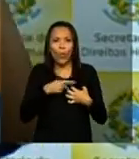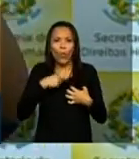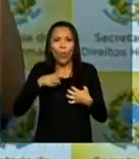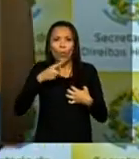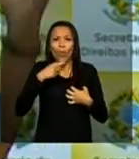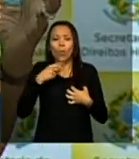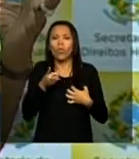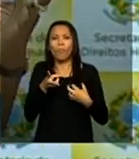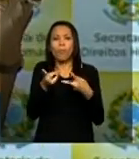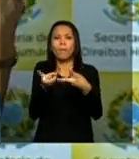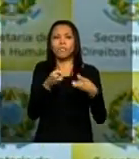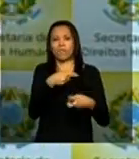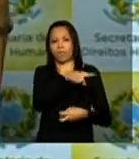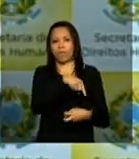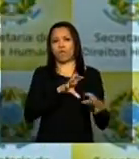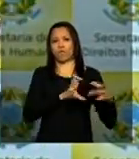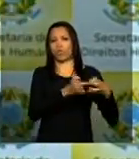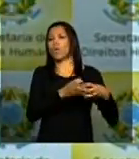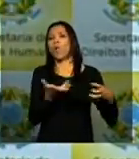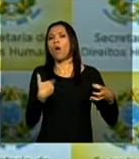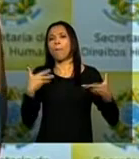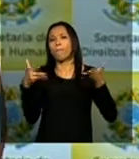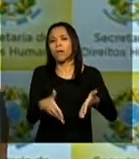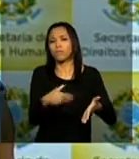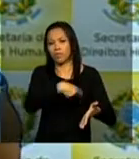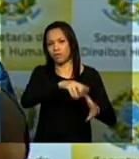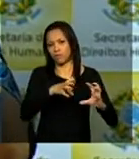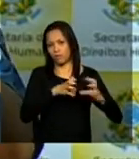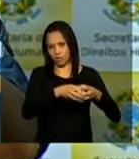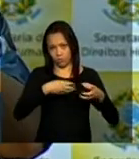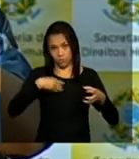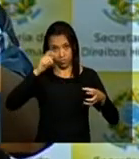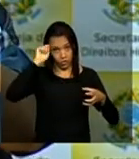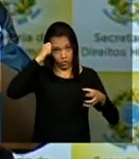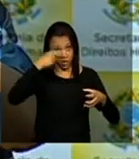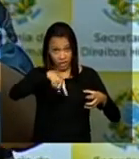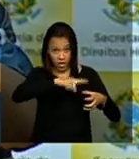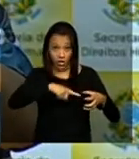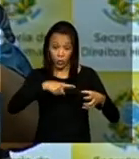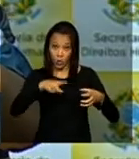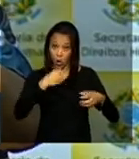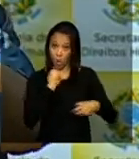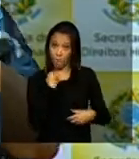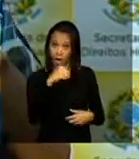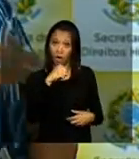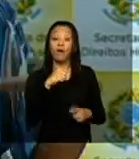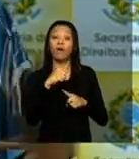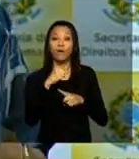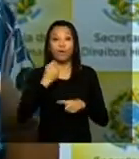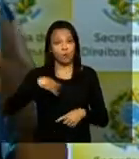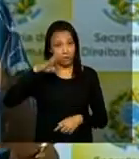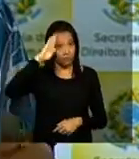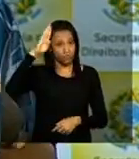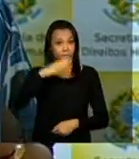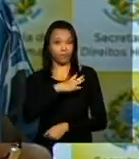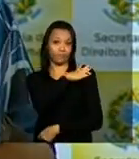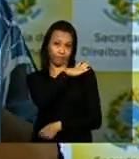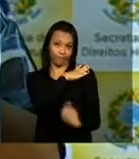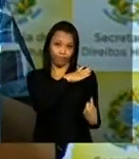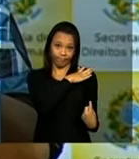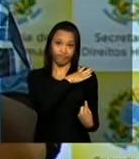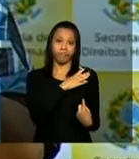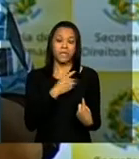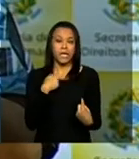qual foi a participação dos negros na resistência à ditadura militar começaram a procurar